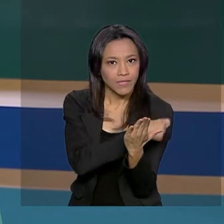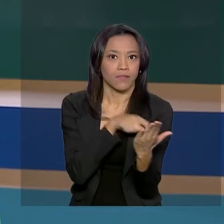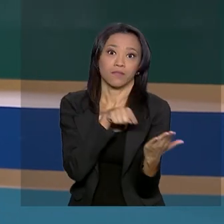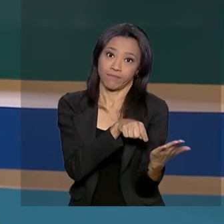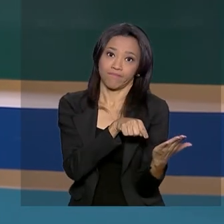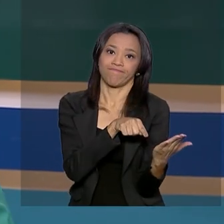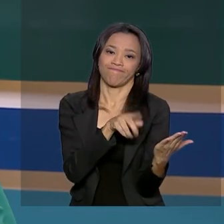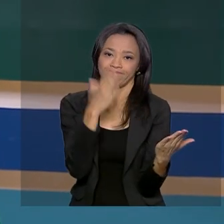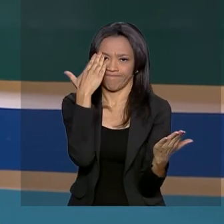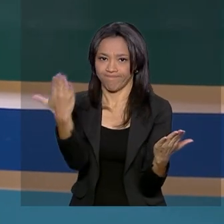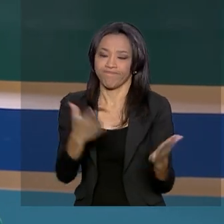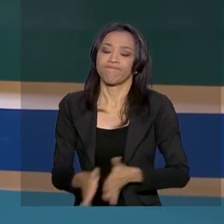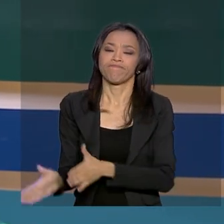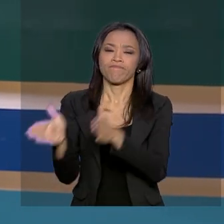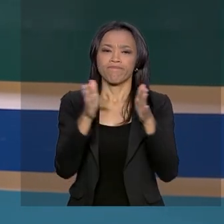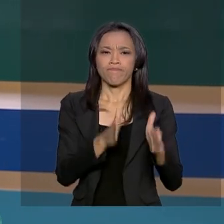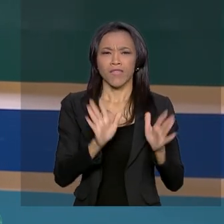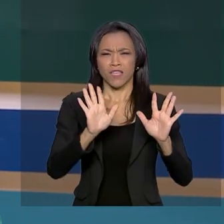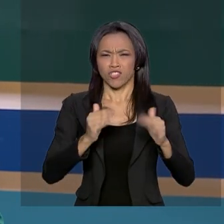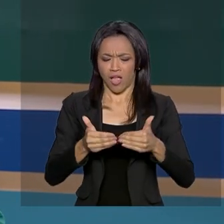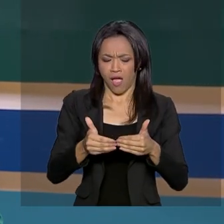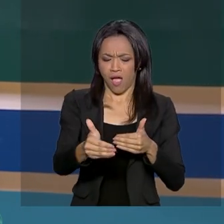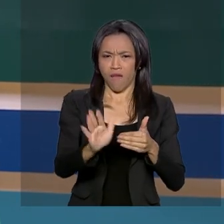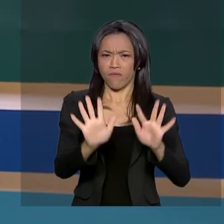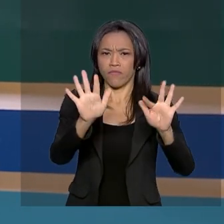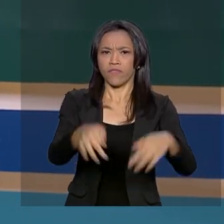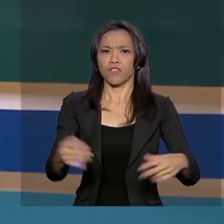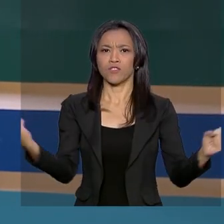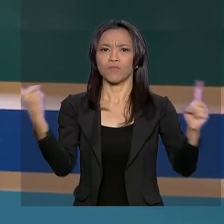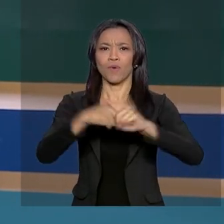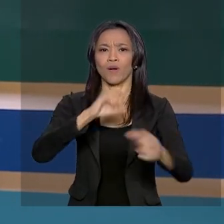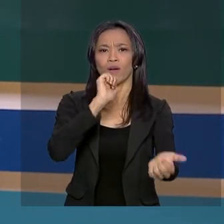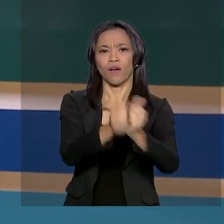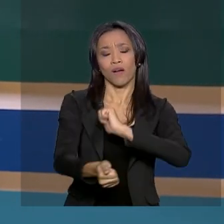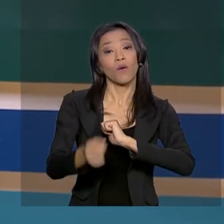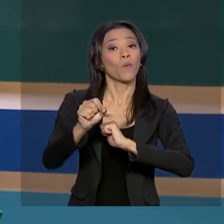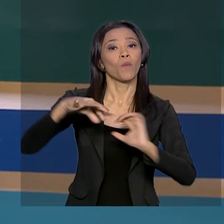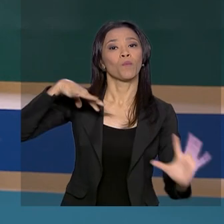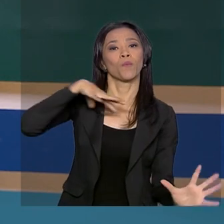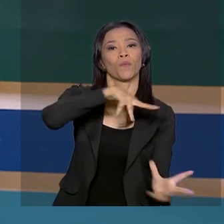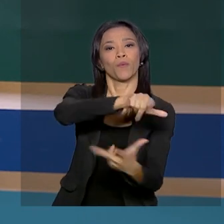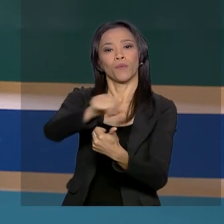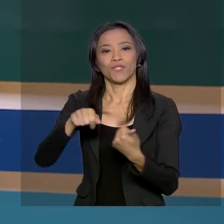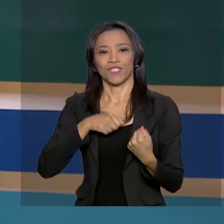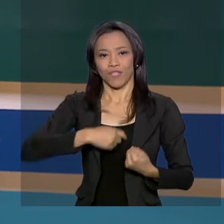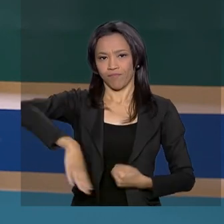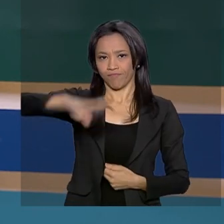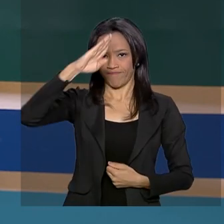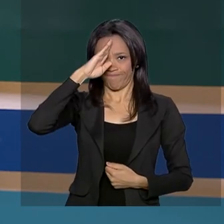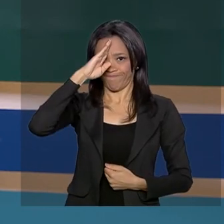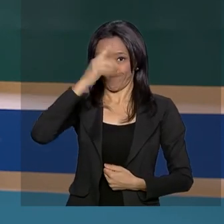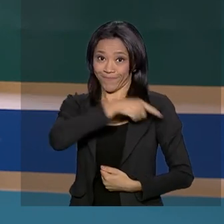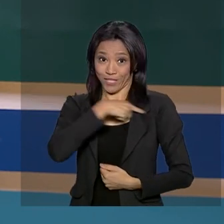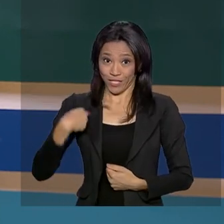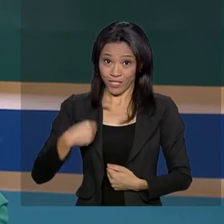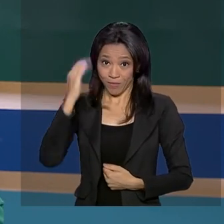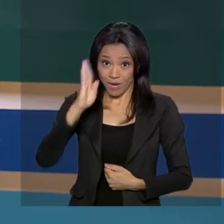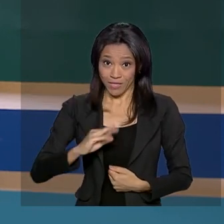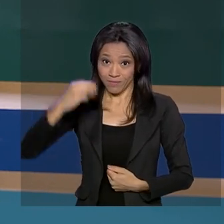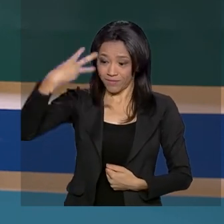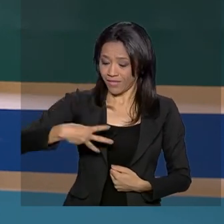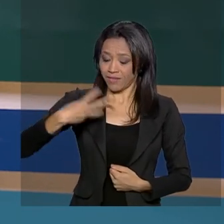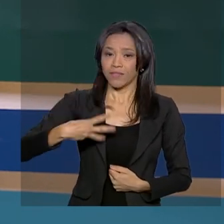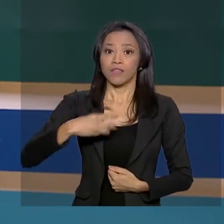Bom, na reta final dos Jogos Mundiais Militares na China, o Brasil segue em terceiro lugar no quadro de medalhas, com